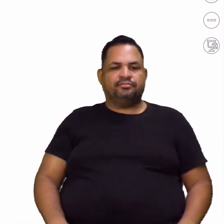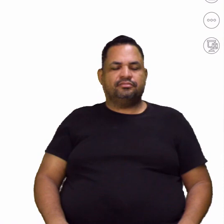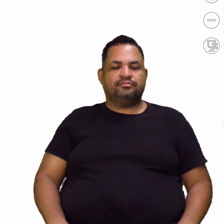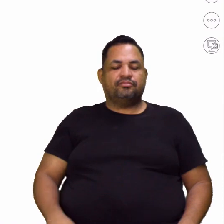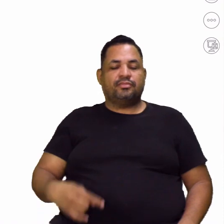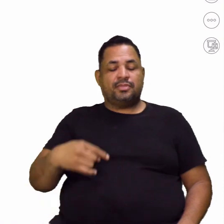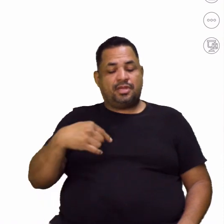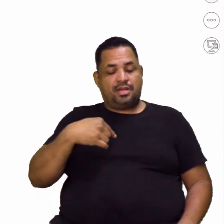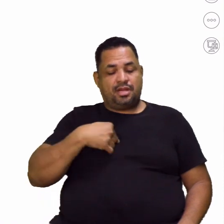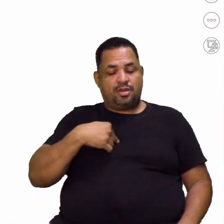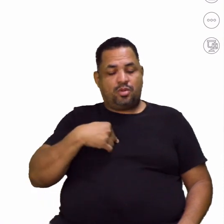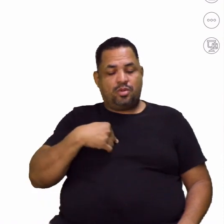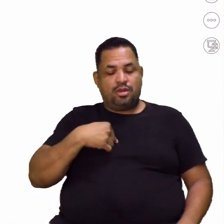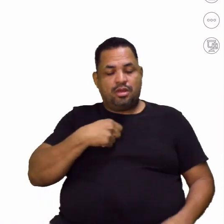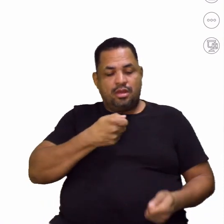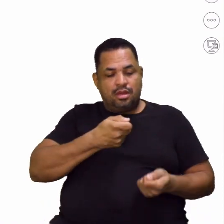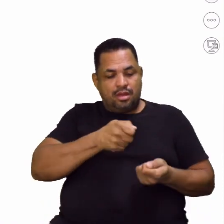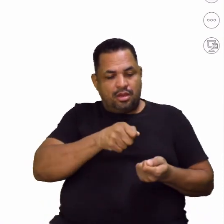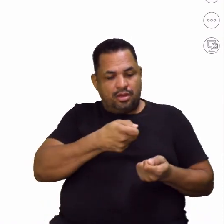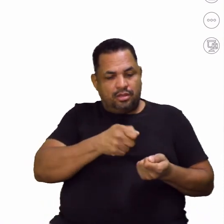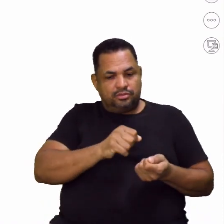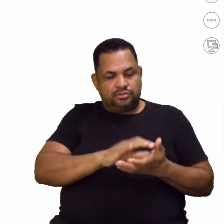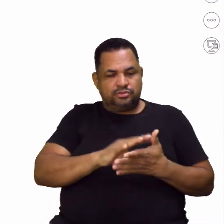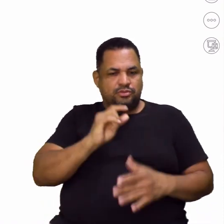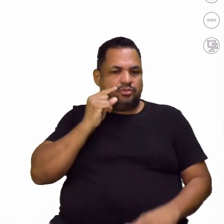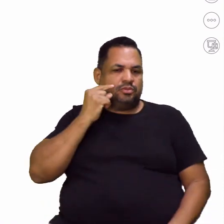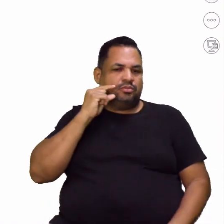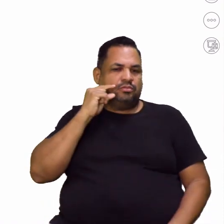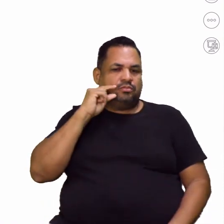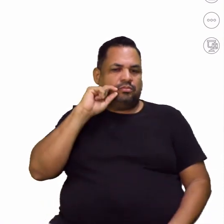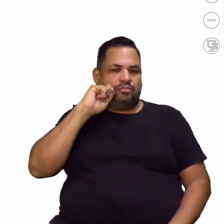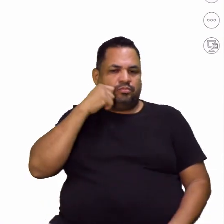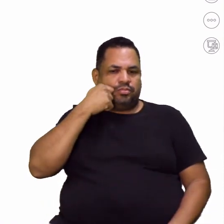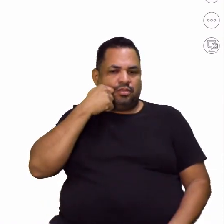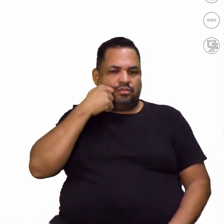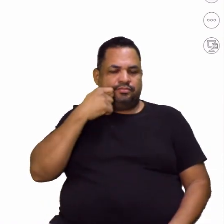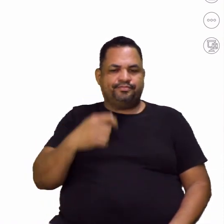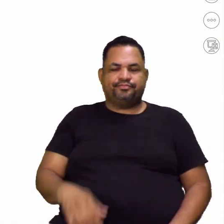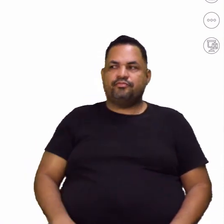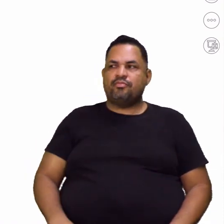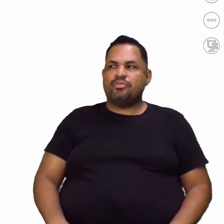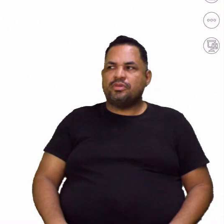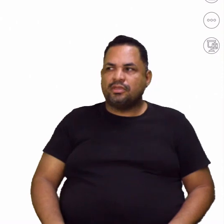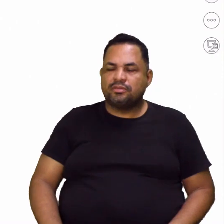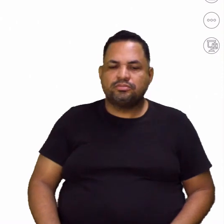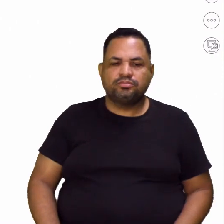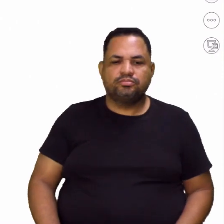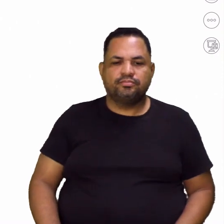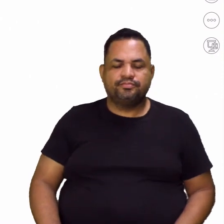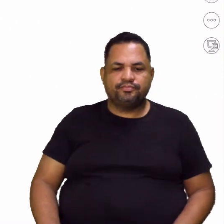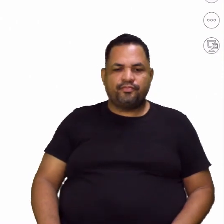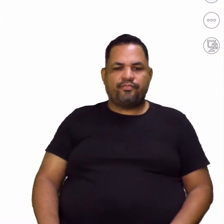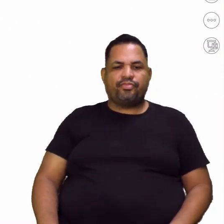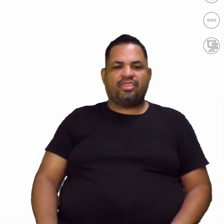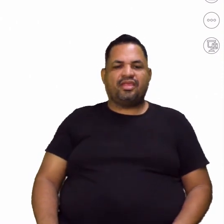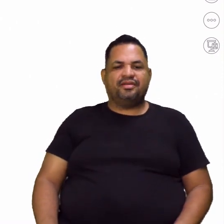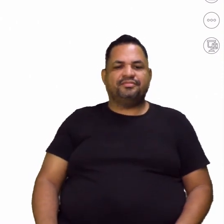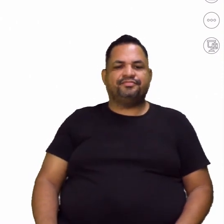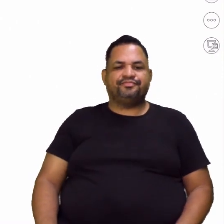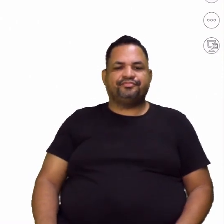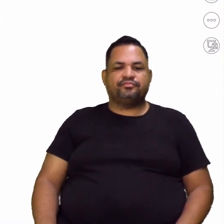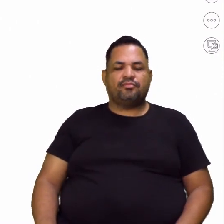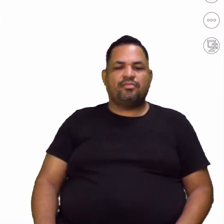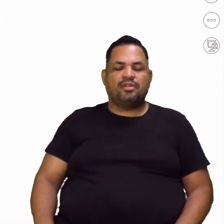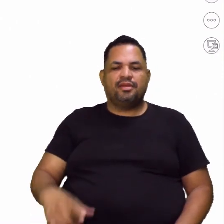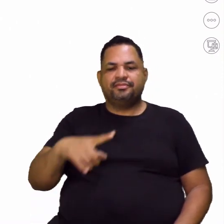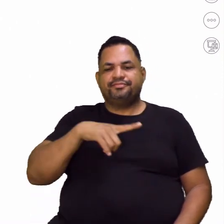aço pão. Ó, ó, a mesma pronúncia. Mas só que esse, quando eu falo, eu aço pão, eu